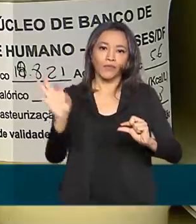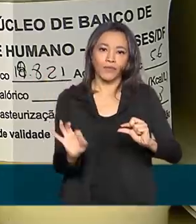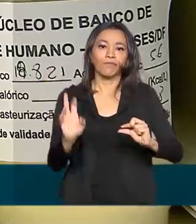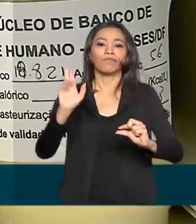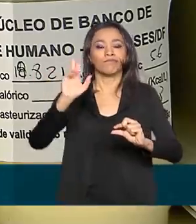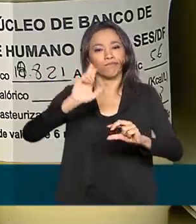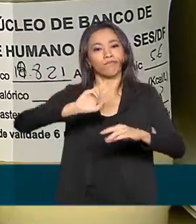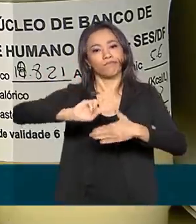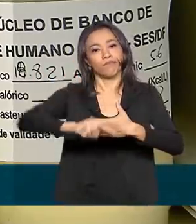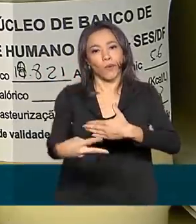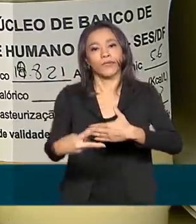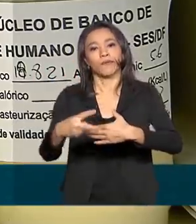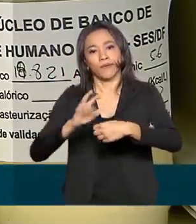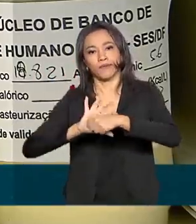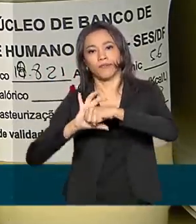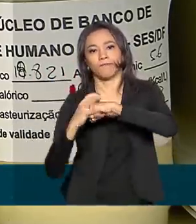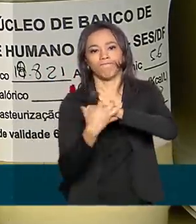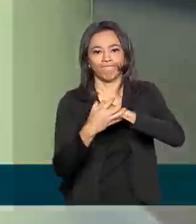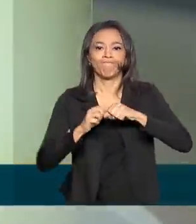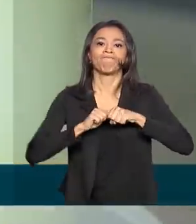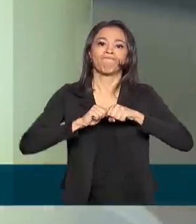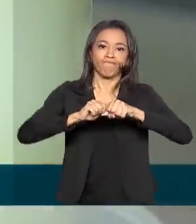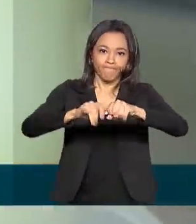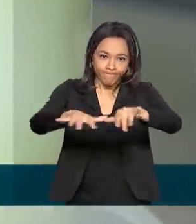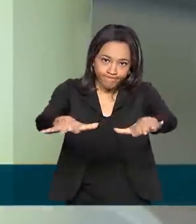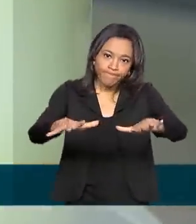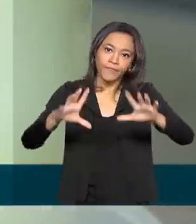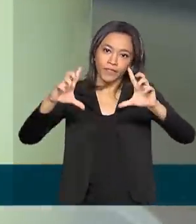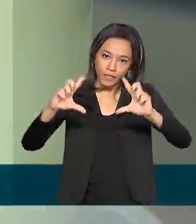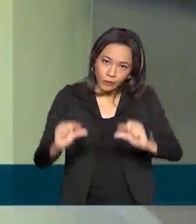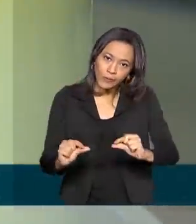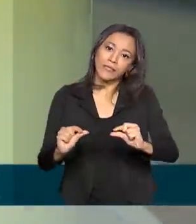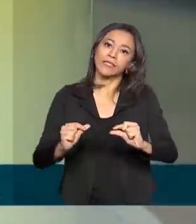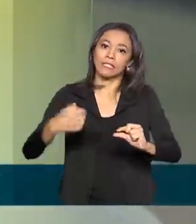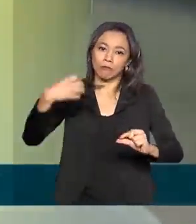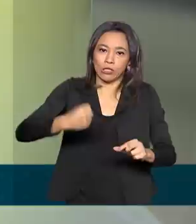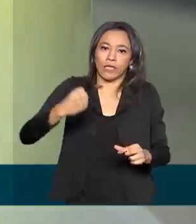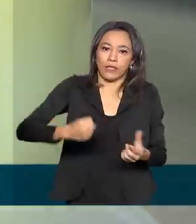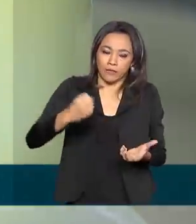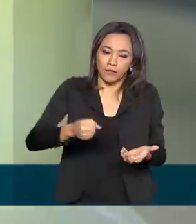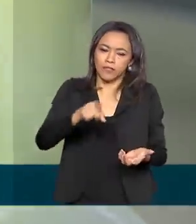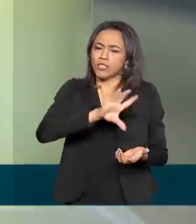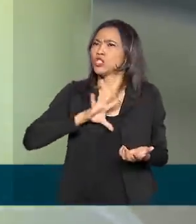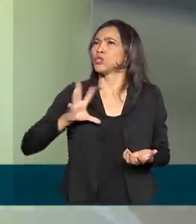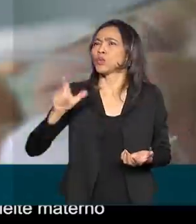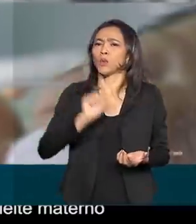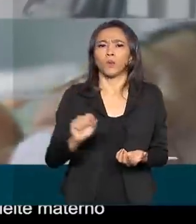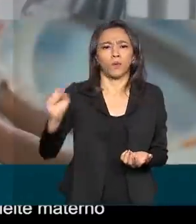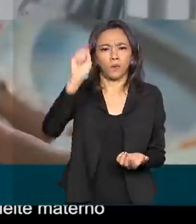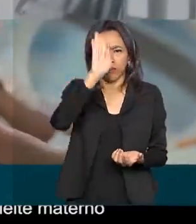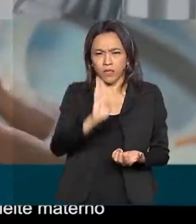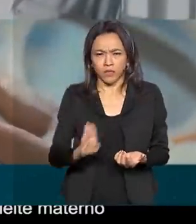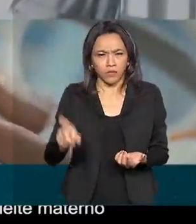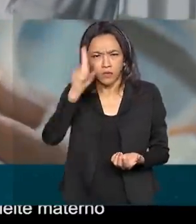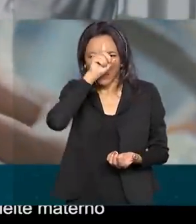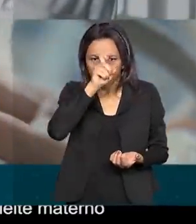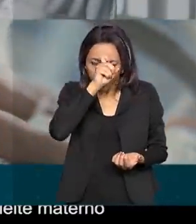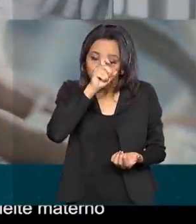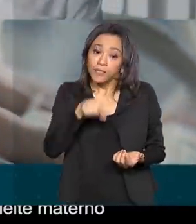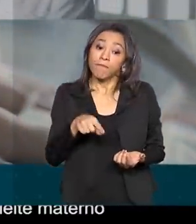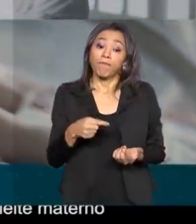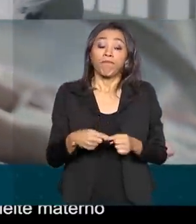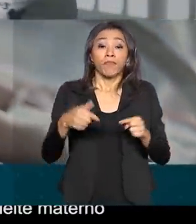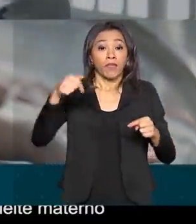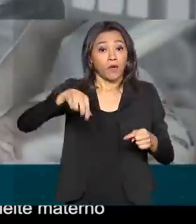foi apontada como a principal causa da queda do estoque nos bancos de leite de todo o país. Uma campanha lançada